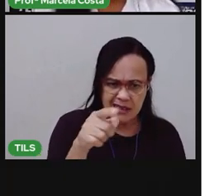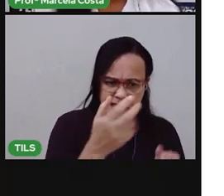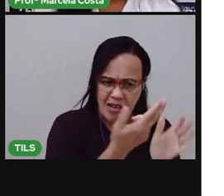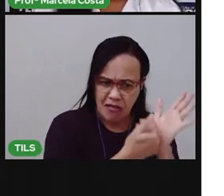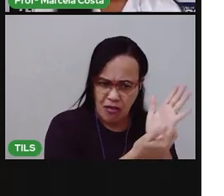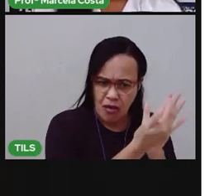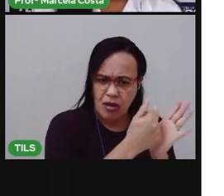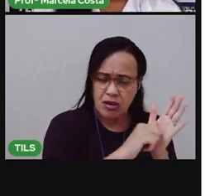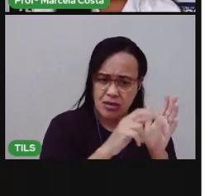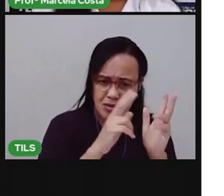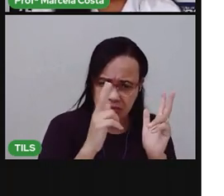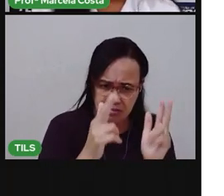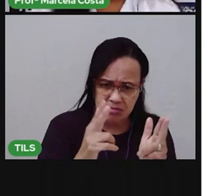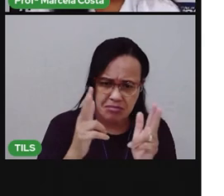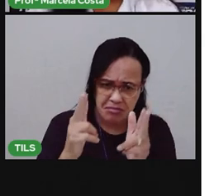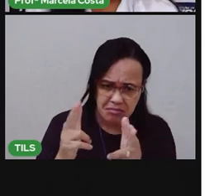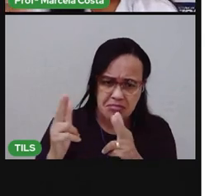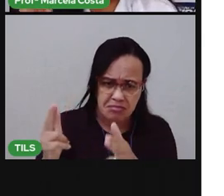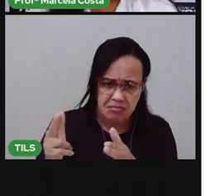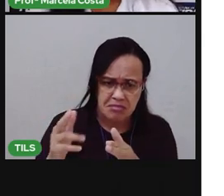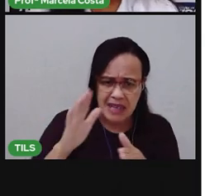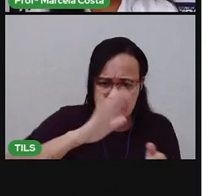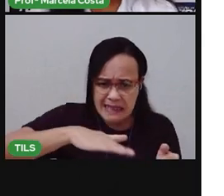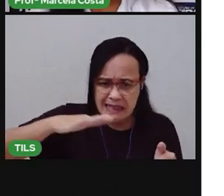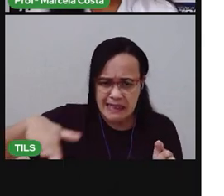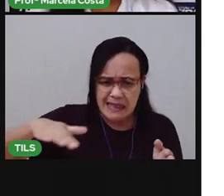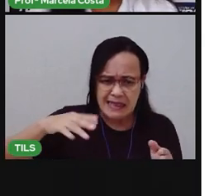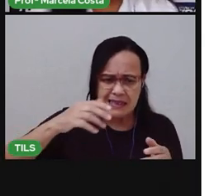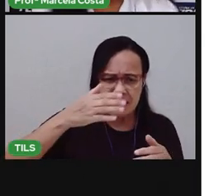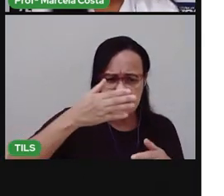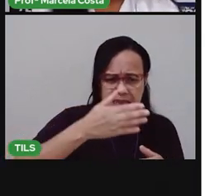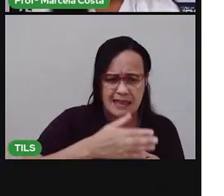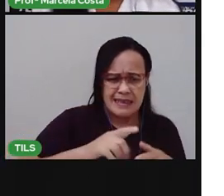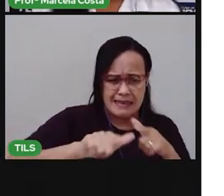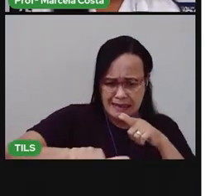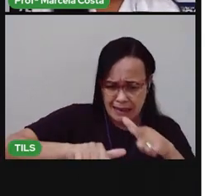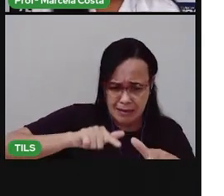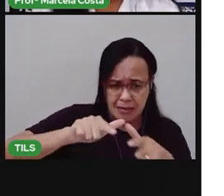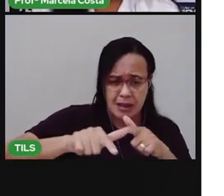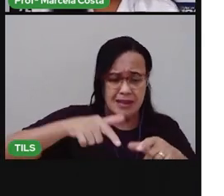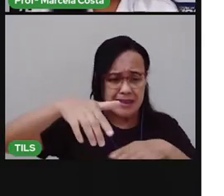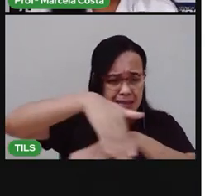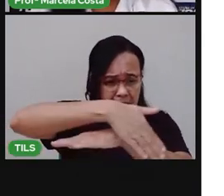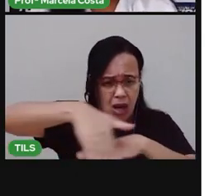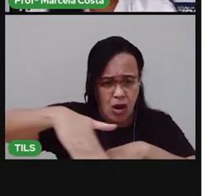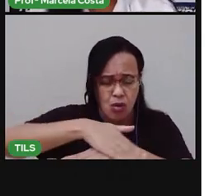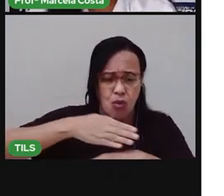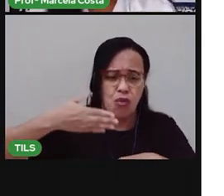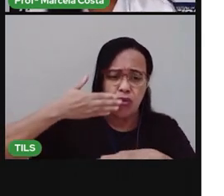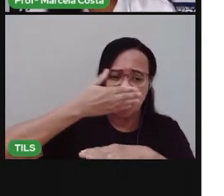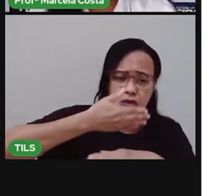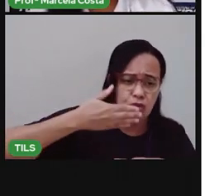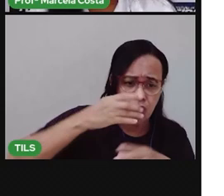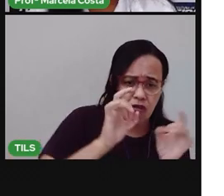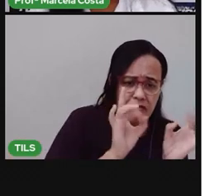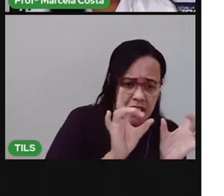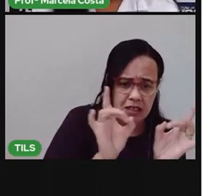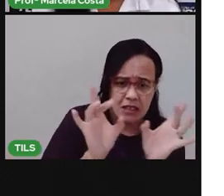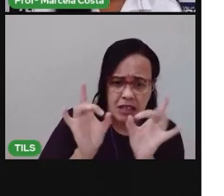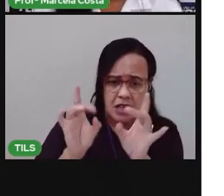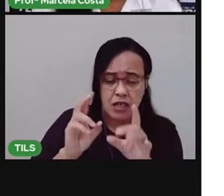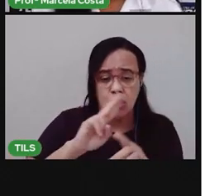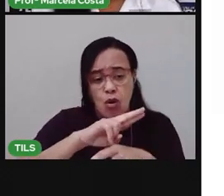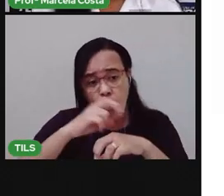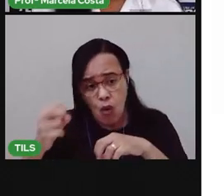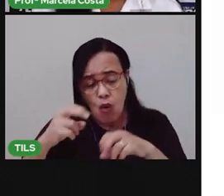na rua. Limpando carros na rua. Na roça. E se você mora num distrito.